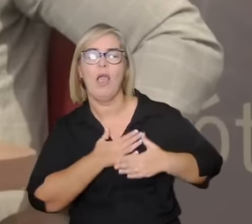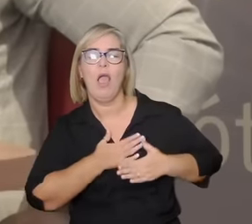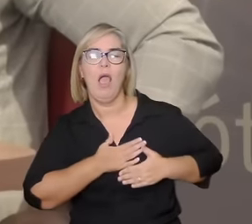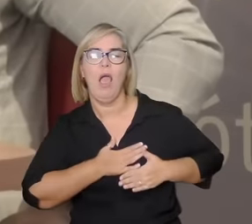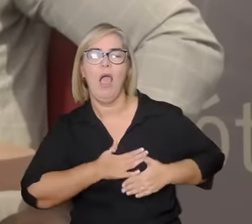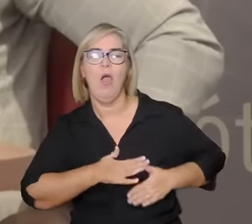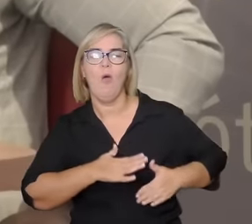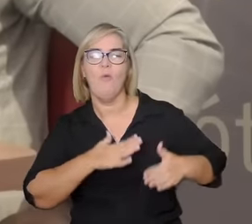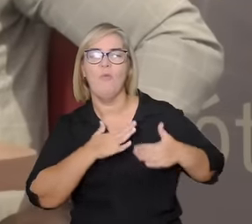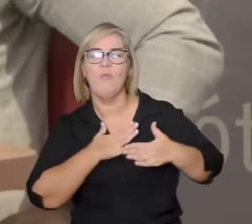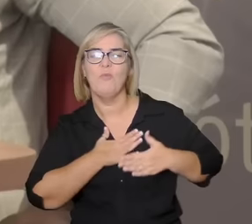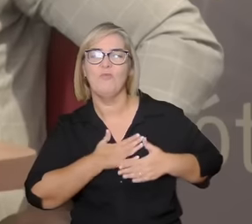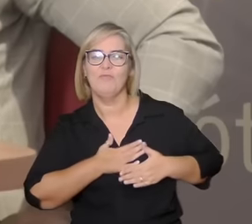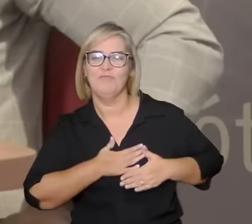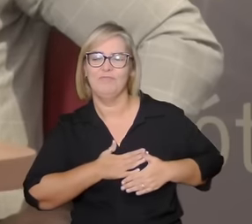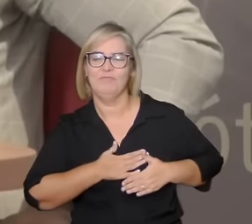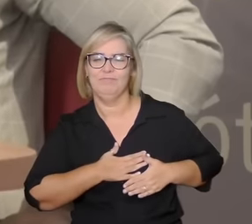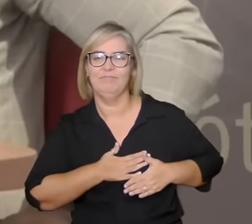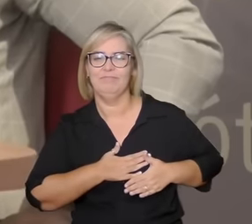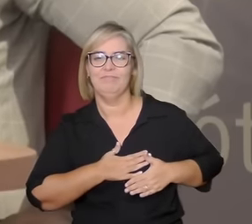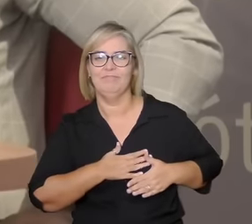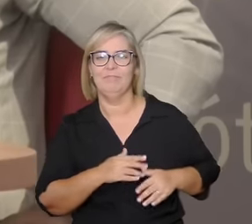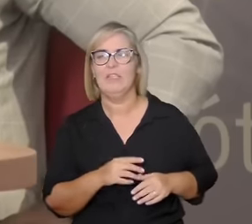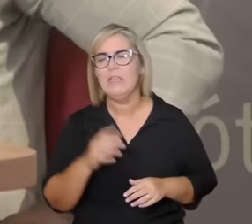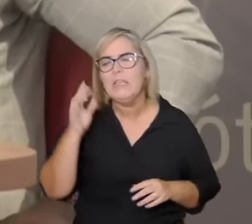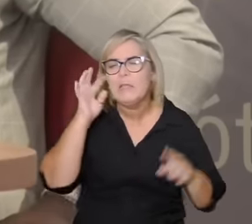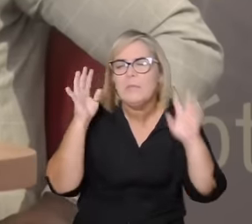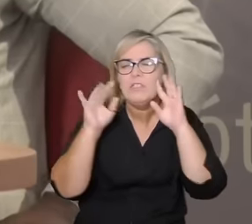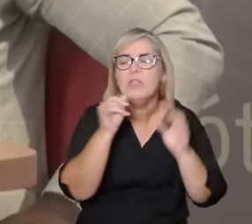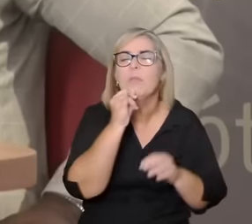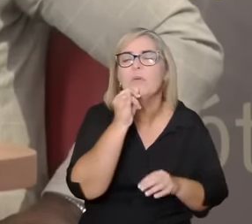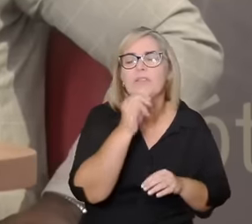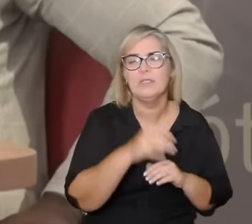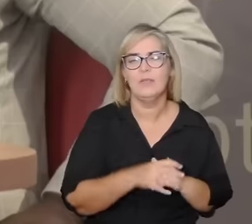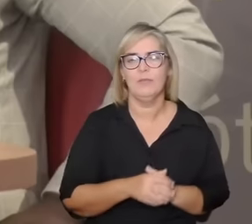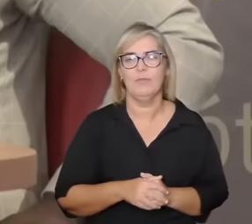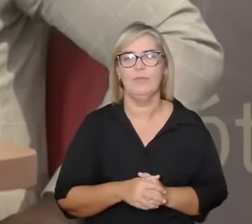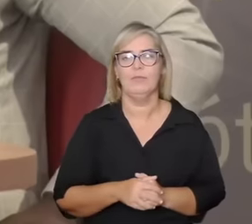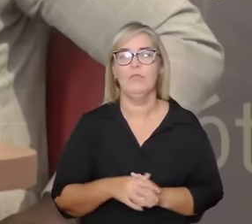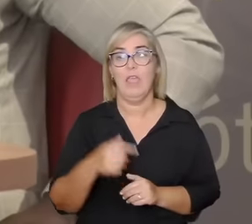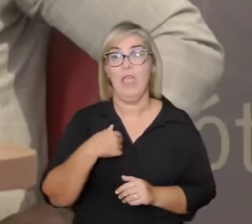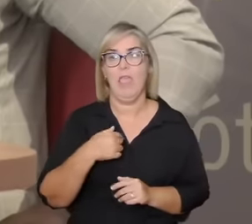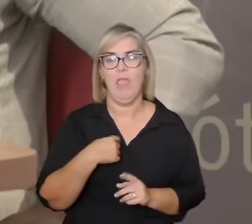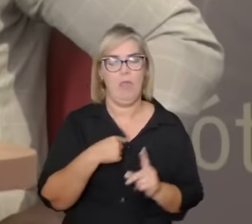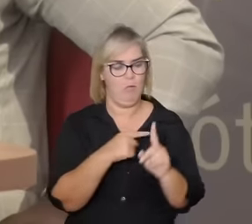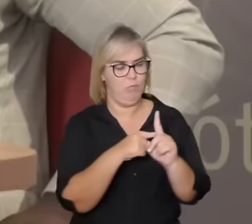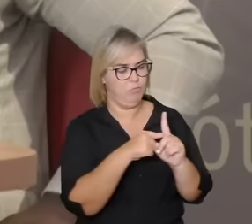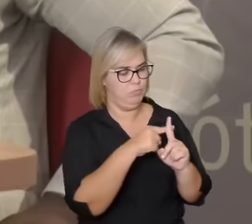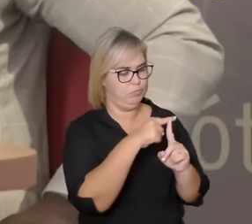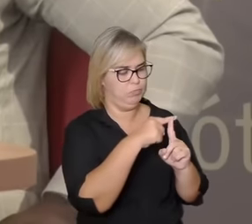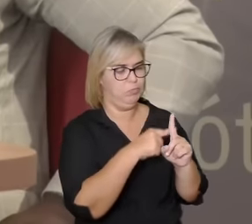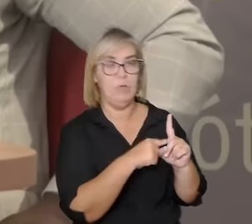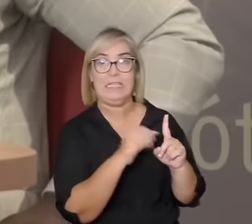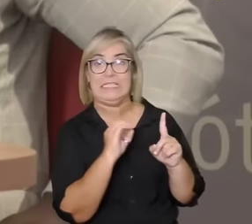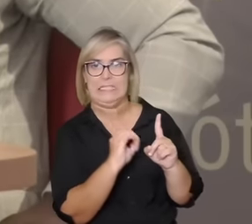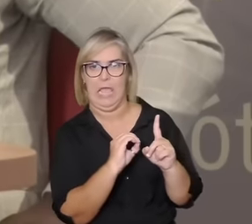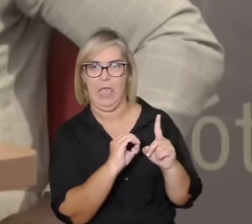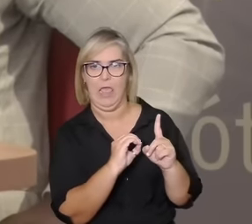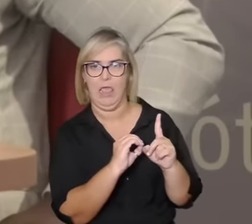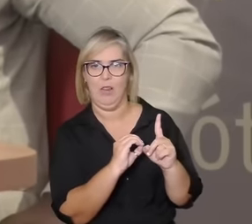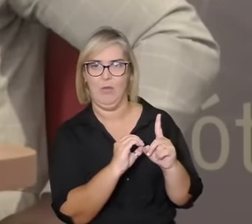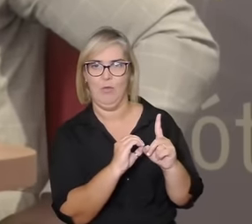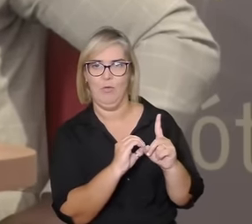habituando por quê? imagina que eu estou a zero quilômetros por hora e vou